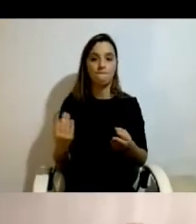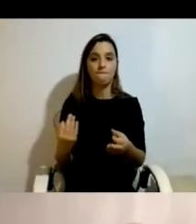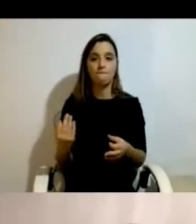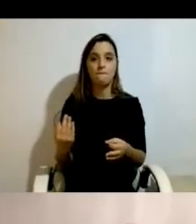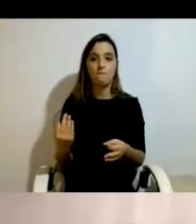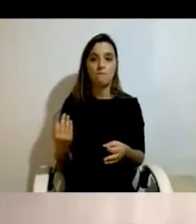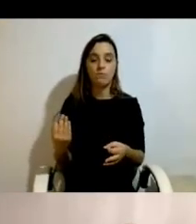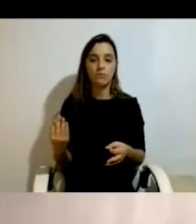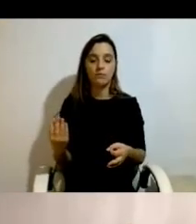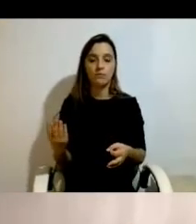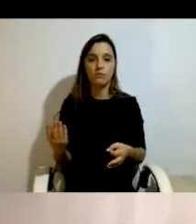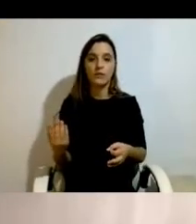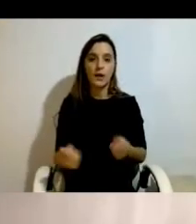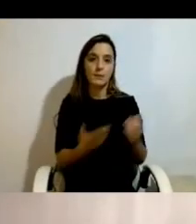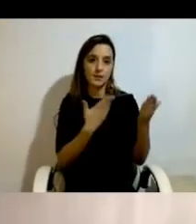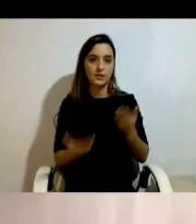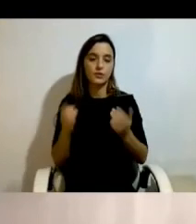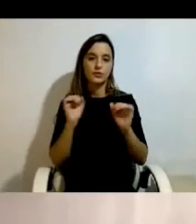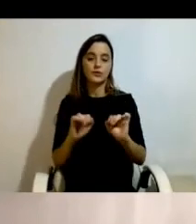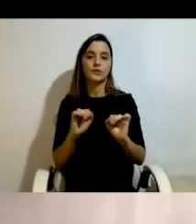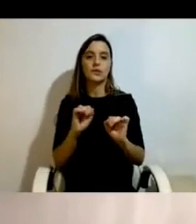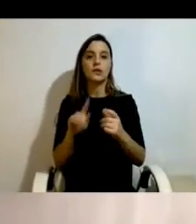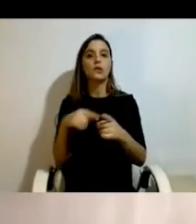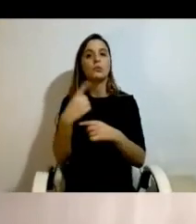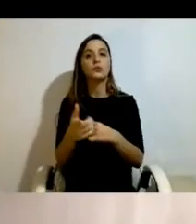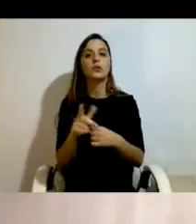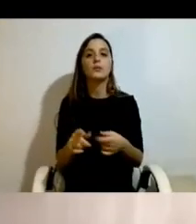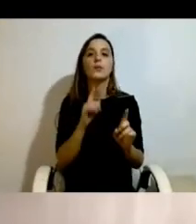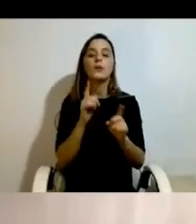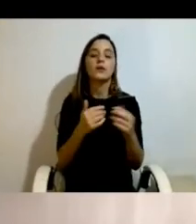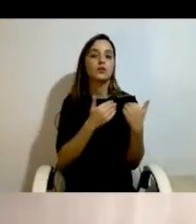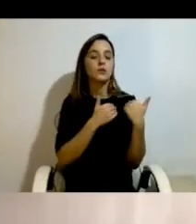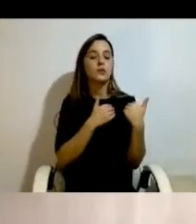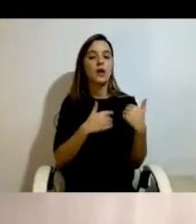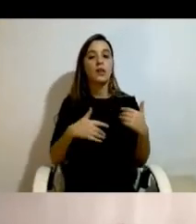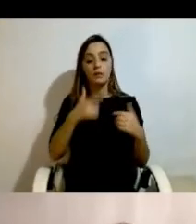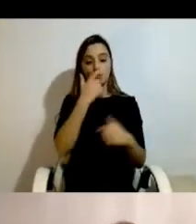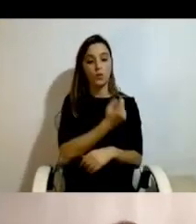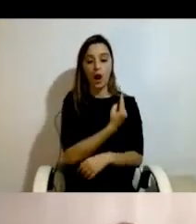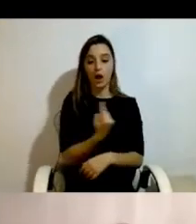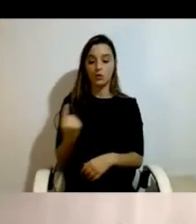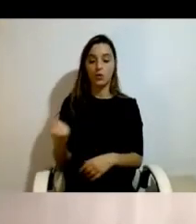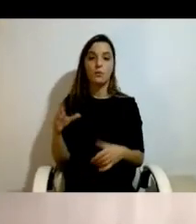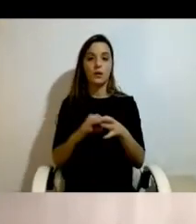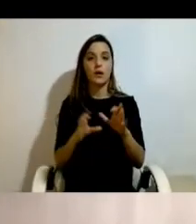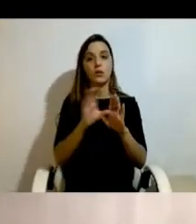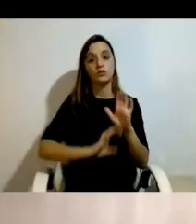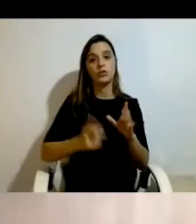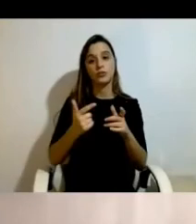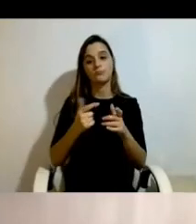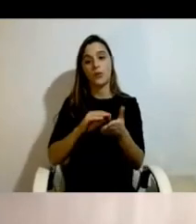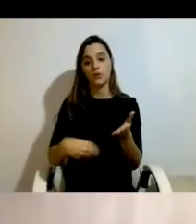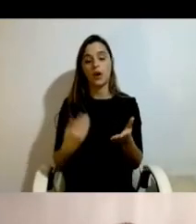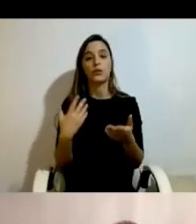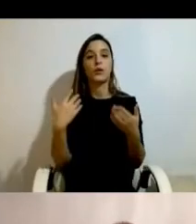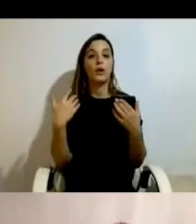apresentação. Por outro, a elevada responsabilização individual face às condições contratuais. Quero dizer com isto